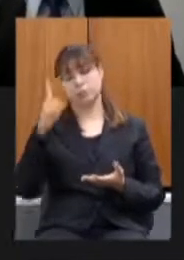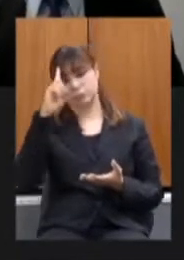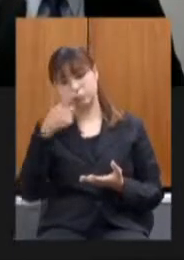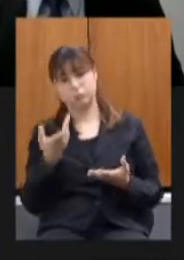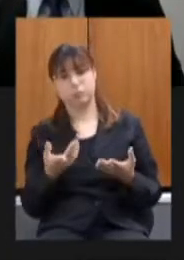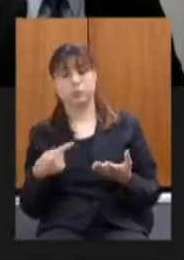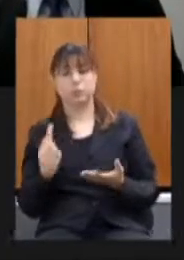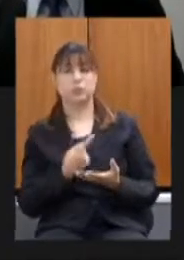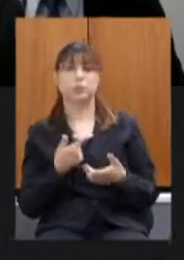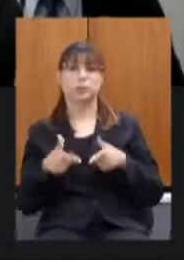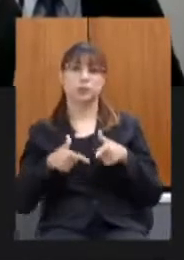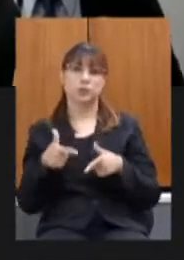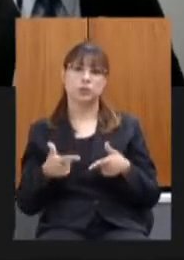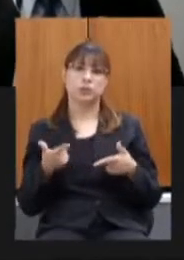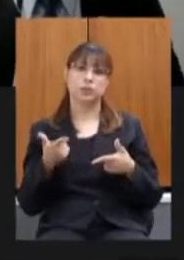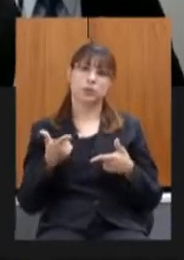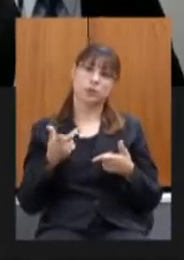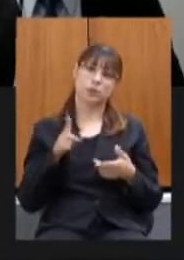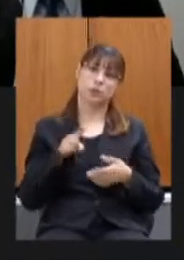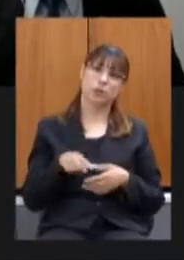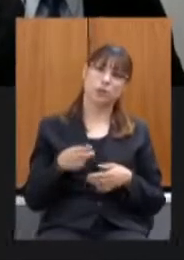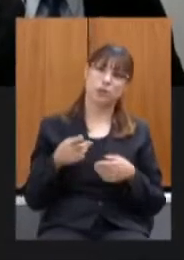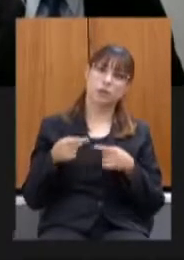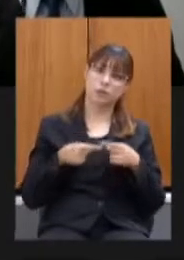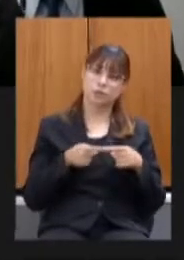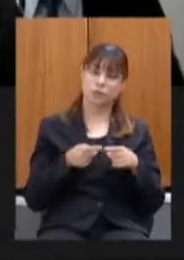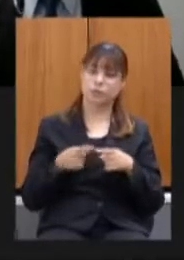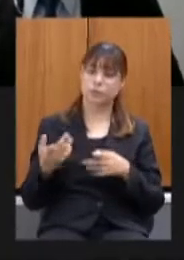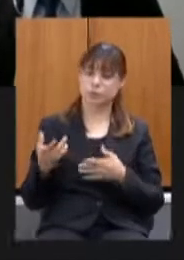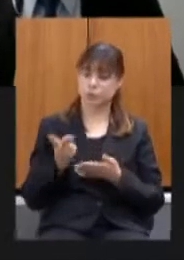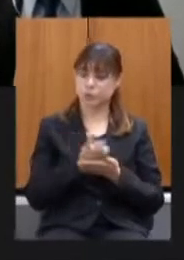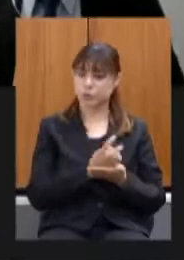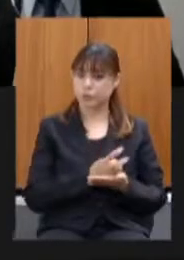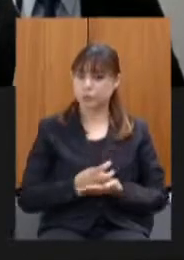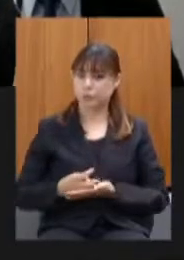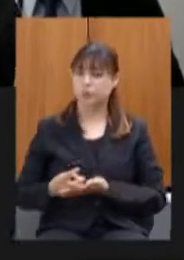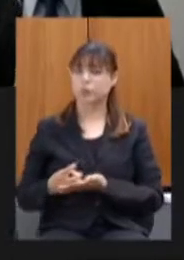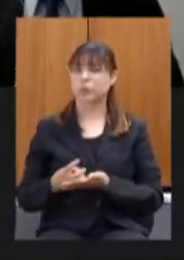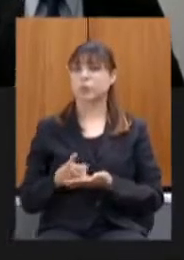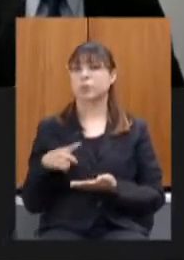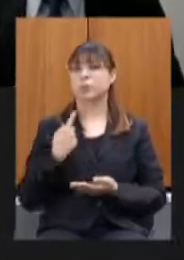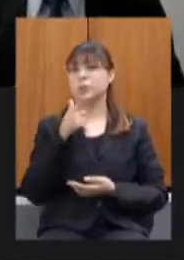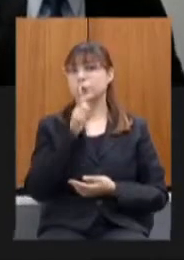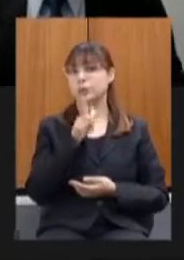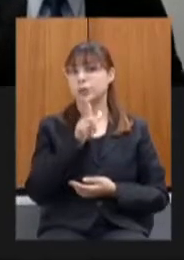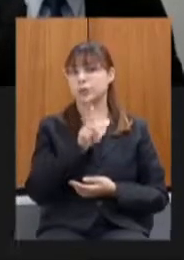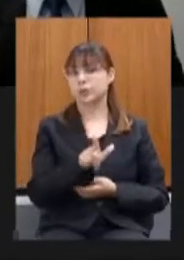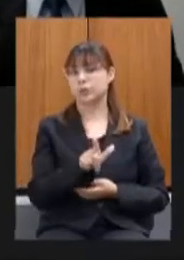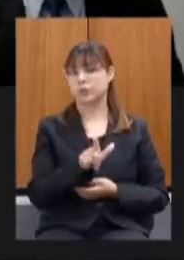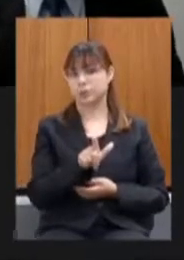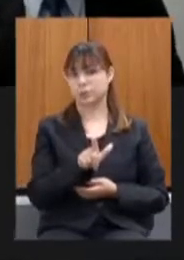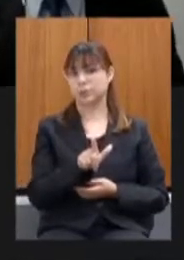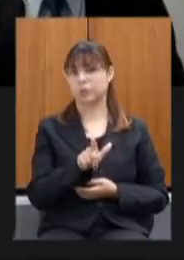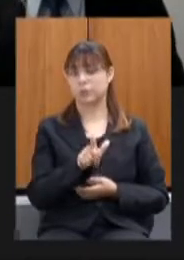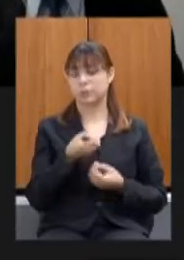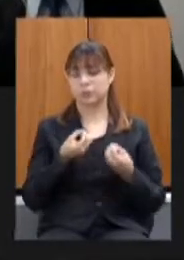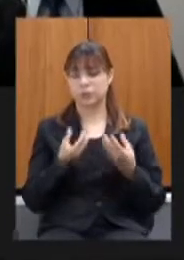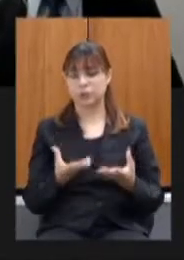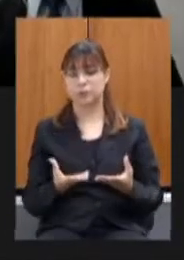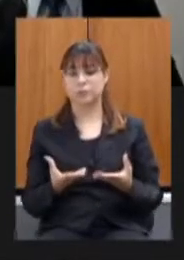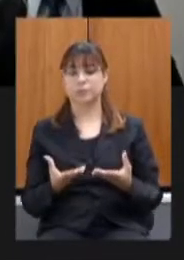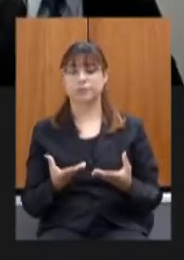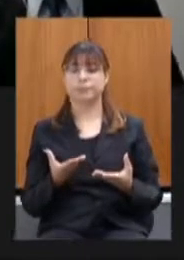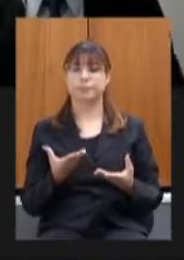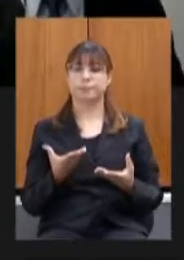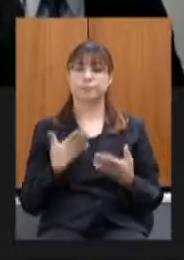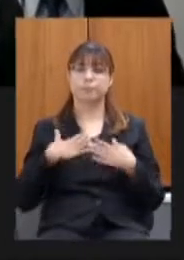simplificação tributária e aprimoramento dos processos para que a gente traga um pouco de refresco para esse investidor que acredita no estado de